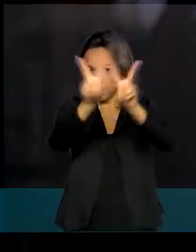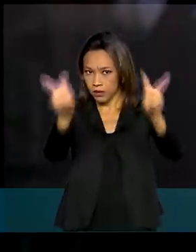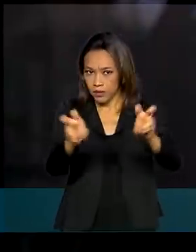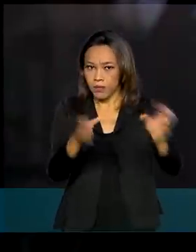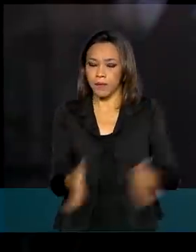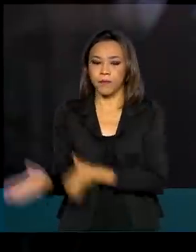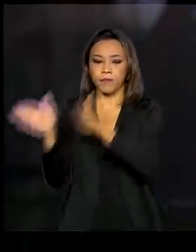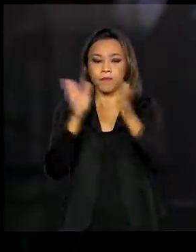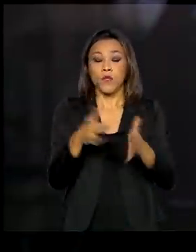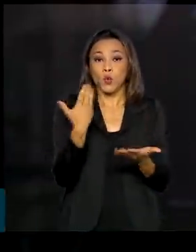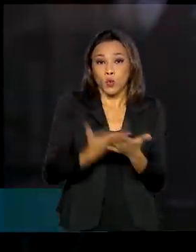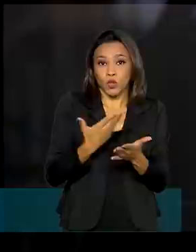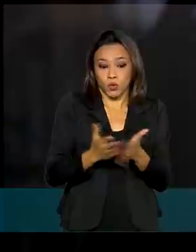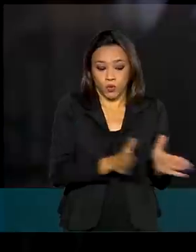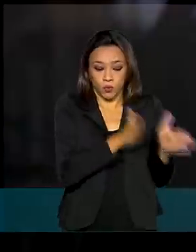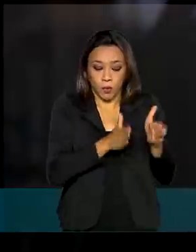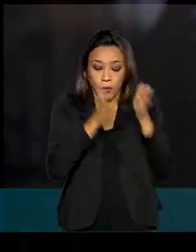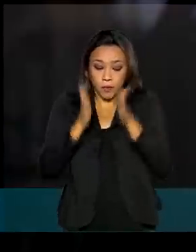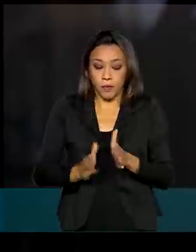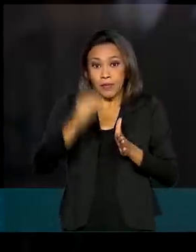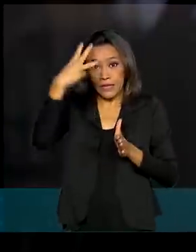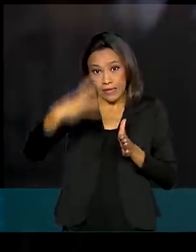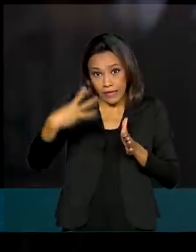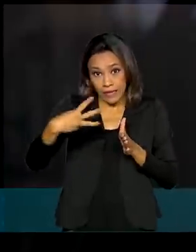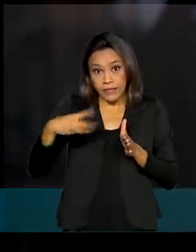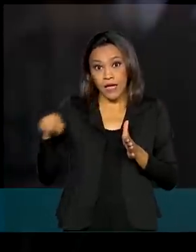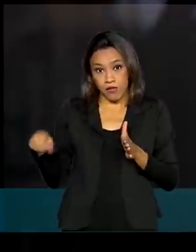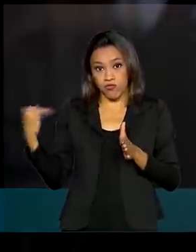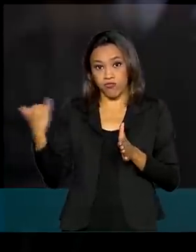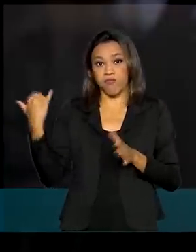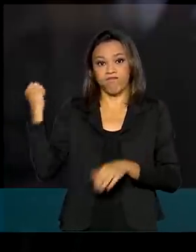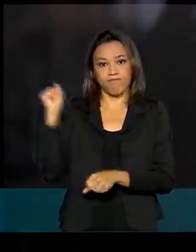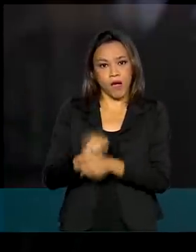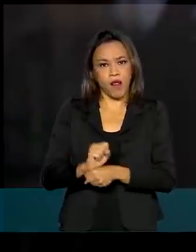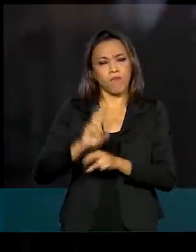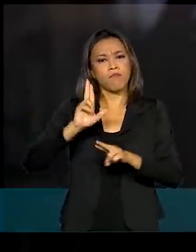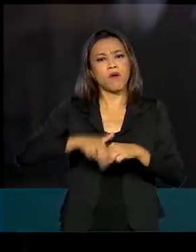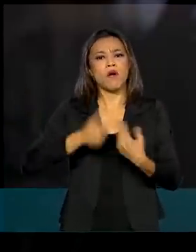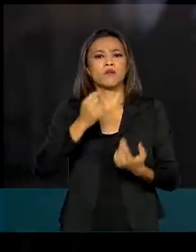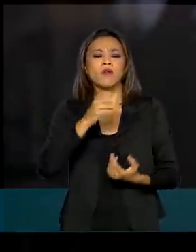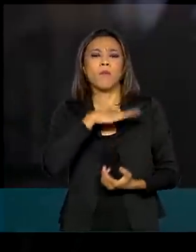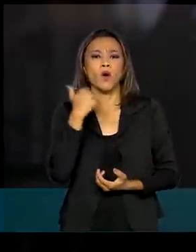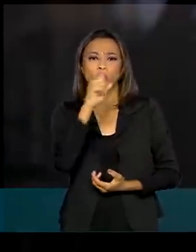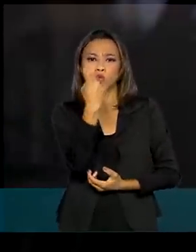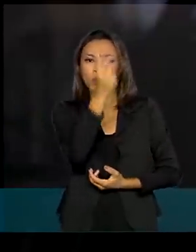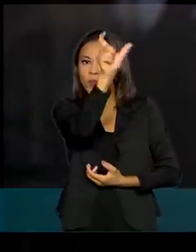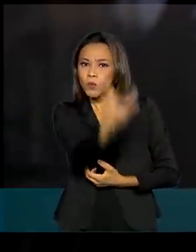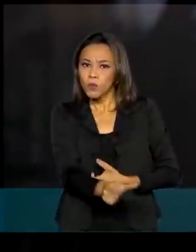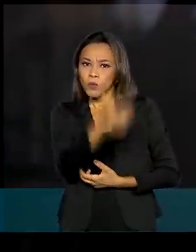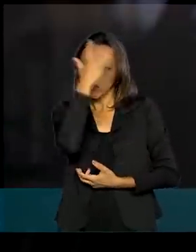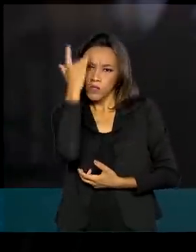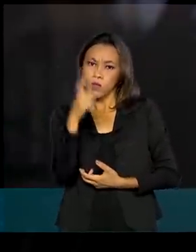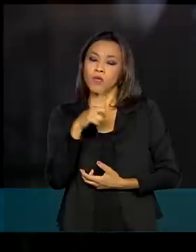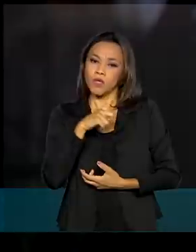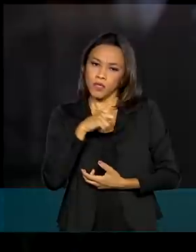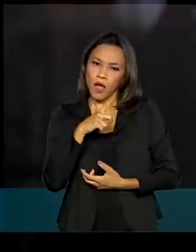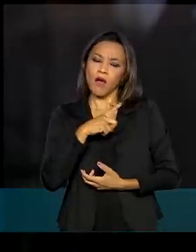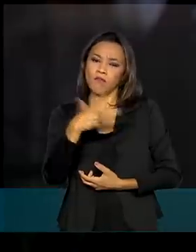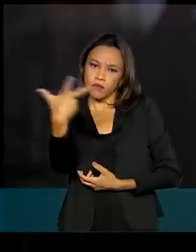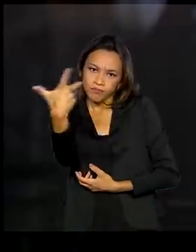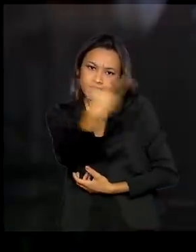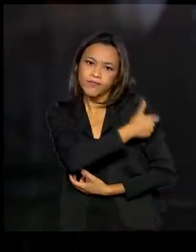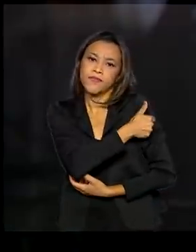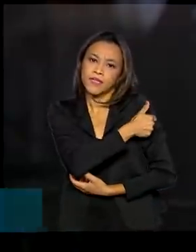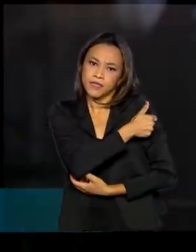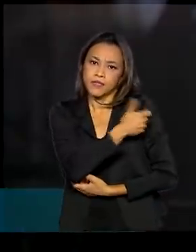estudos da fase 3 tinham sido suspensos pela agência após a morte de um voluntário que testava o imunizante contra a